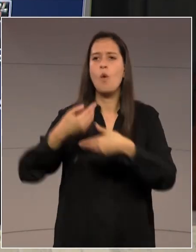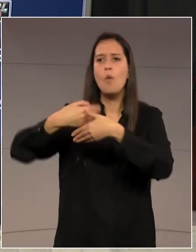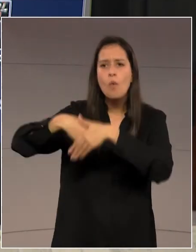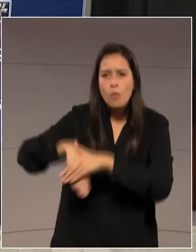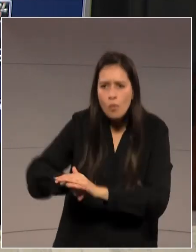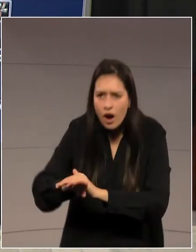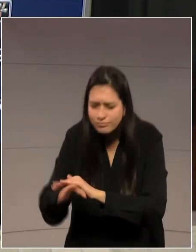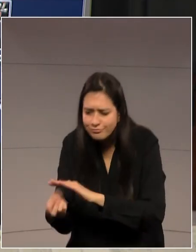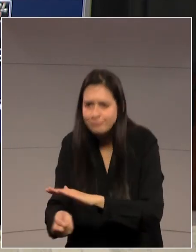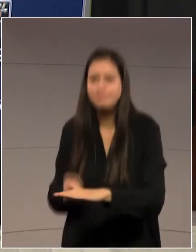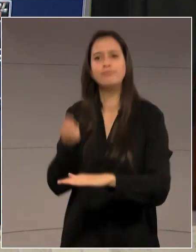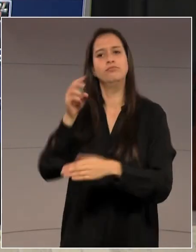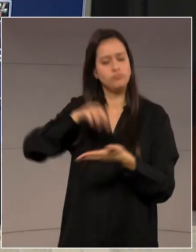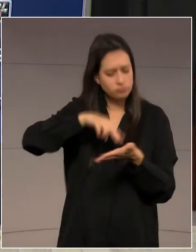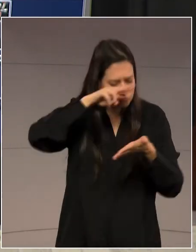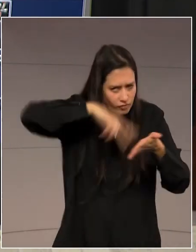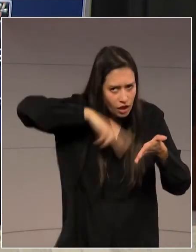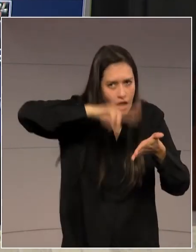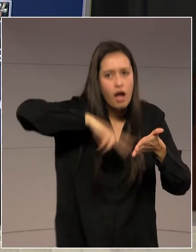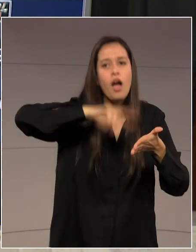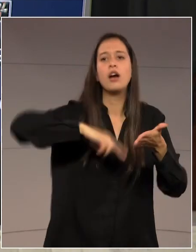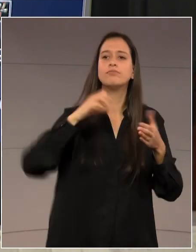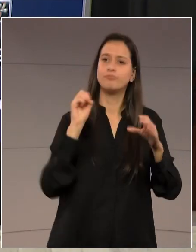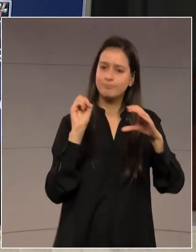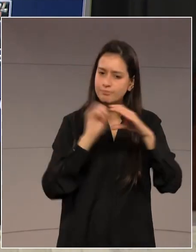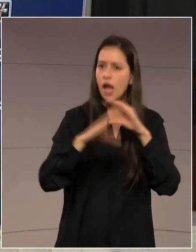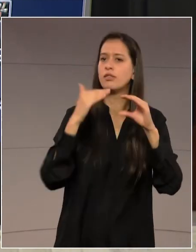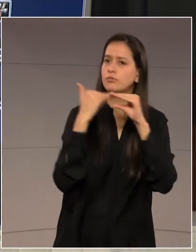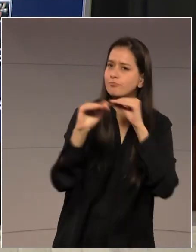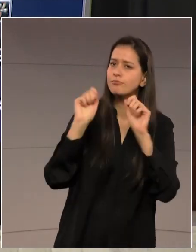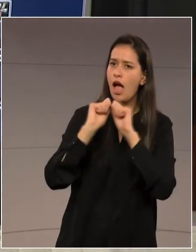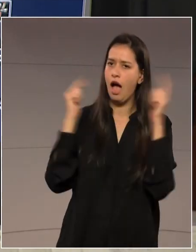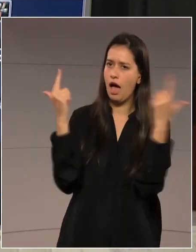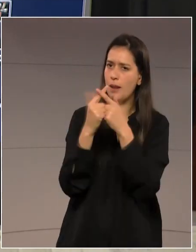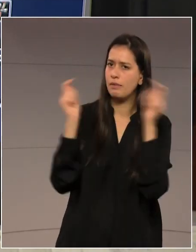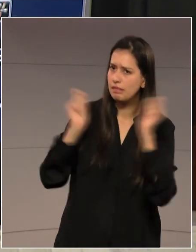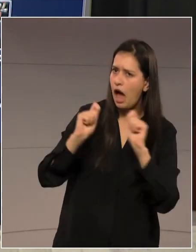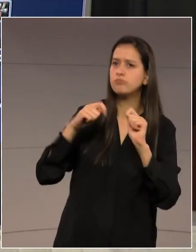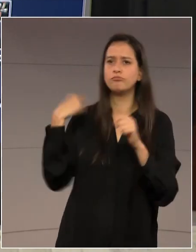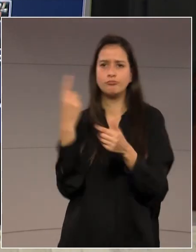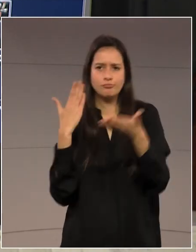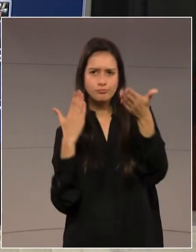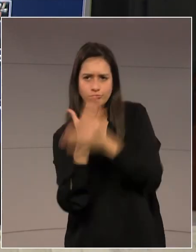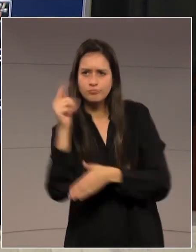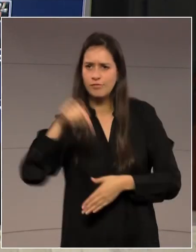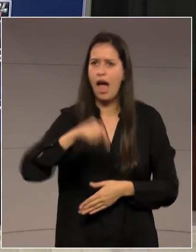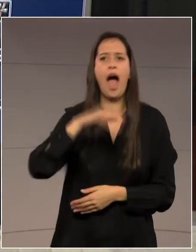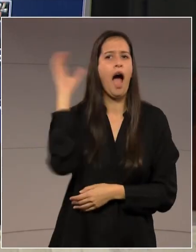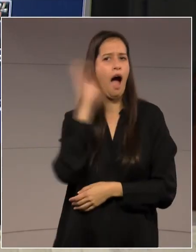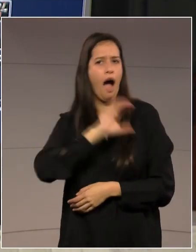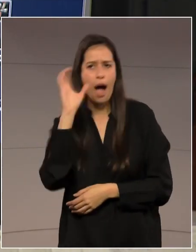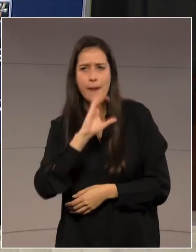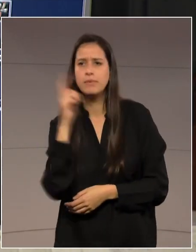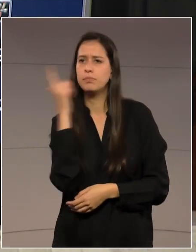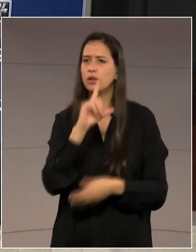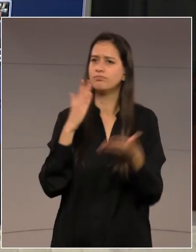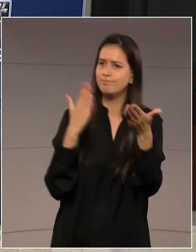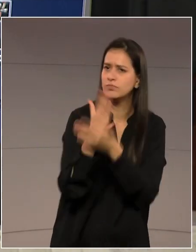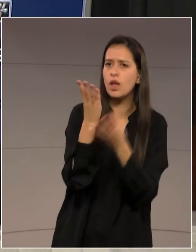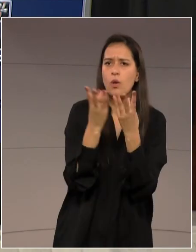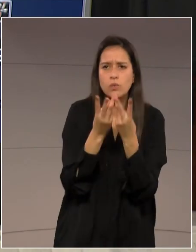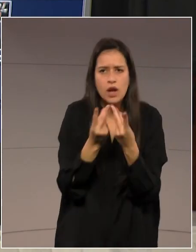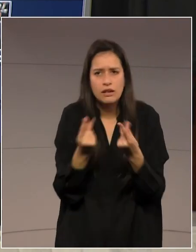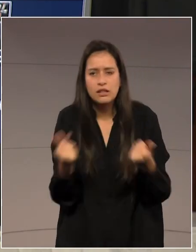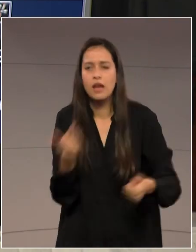encaminhe aqui para a Assembleia Legislativa e nós daremos coisa de aprová-la aqui em tempo recorde para melhorar o sistema de